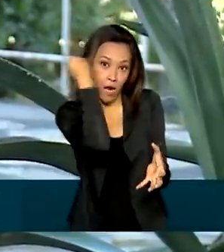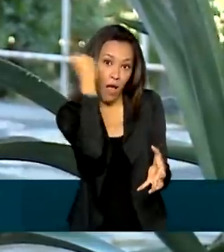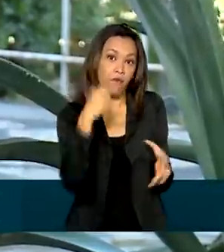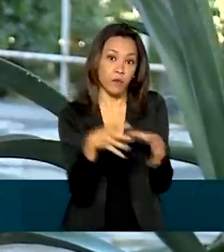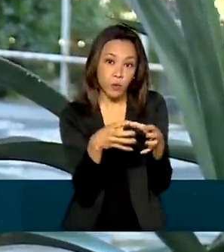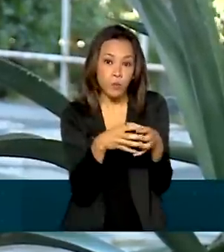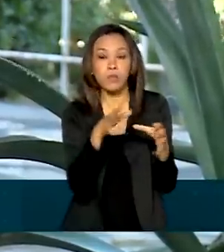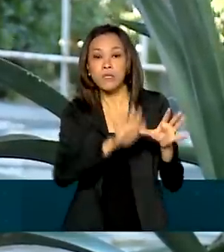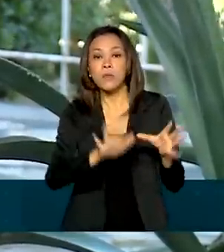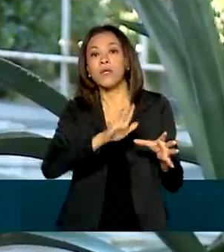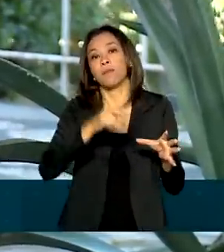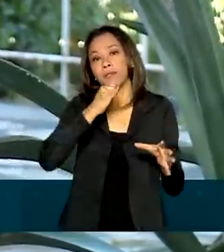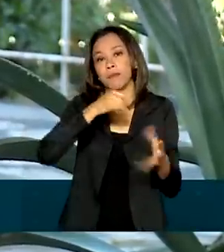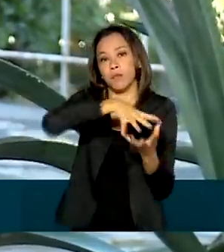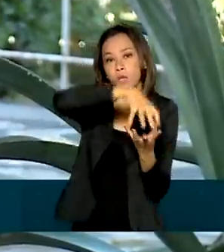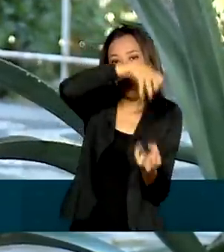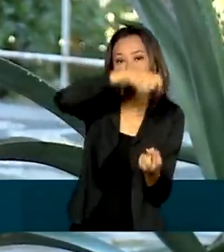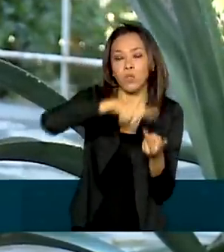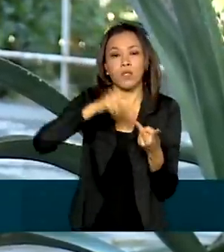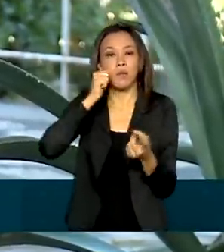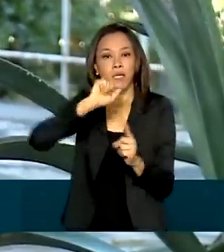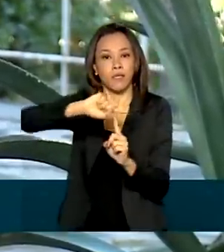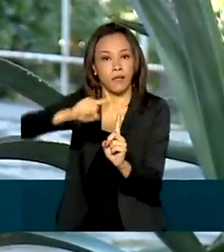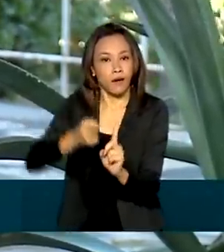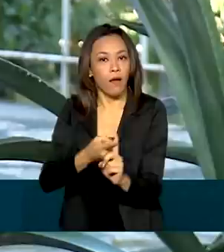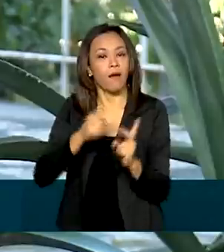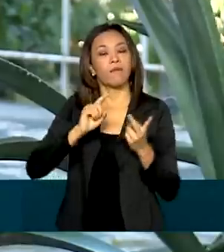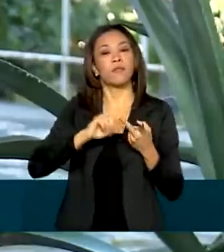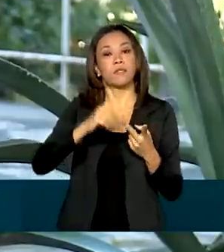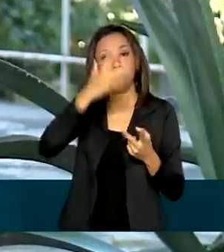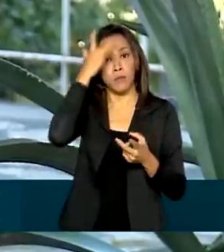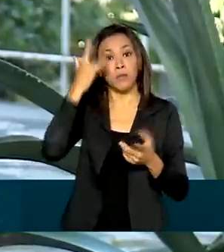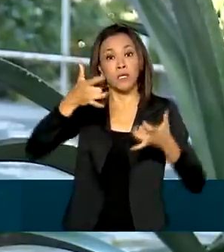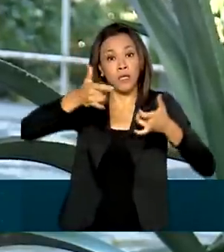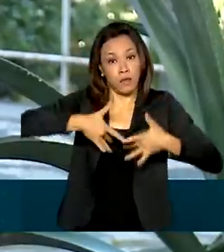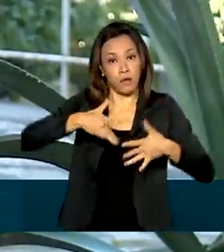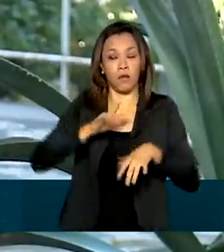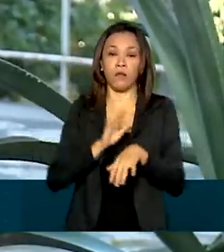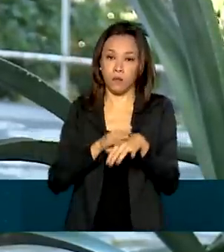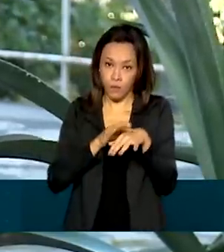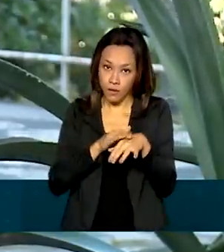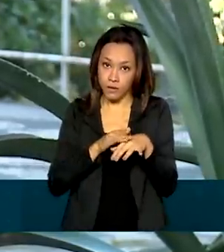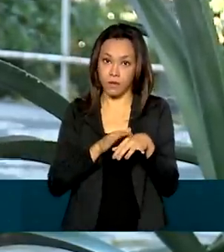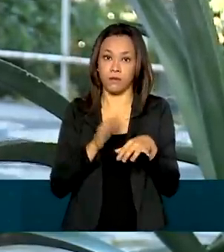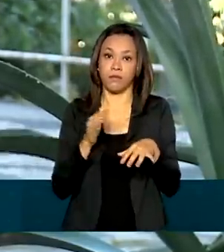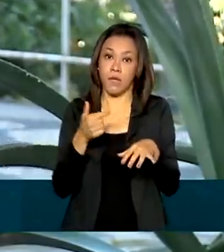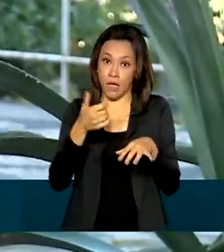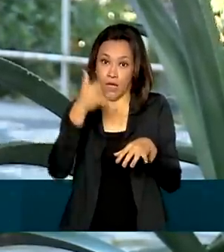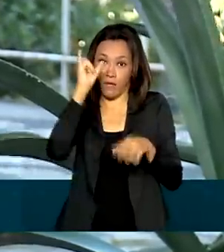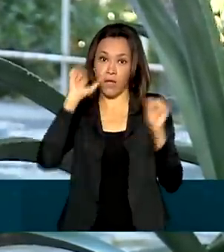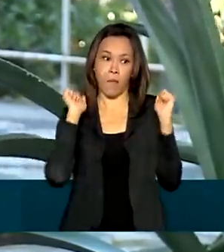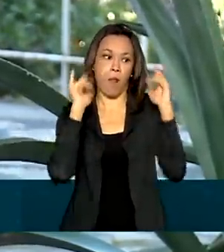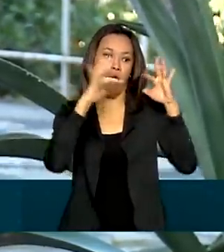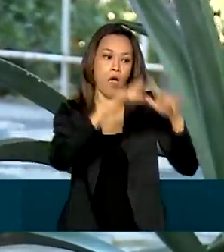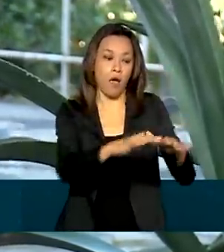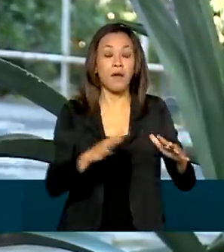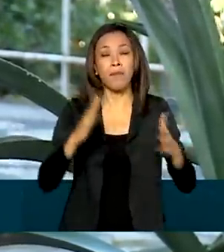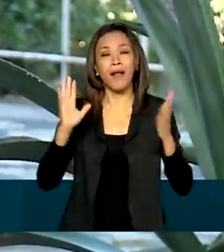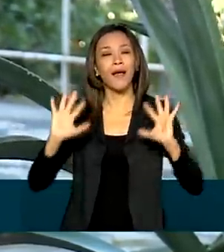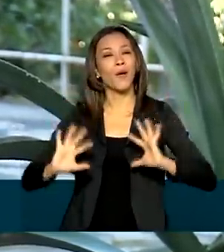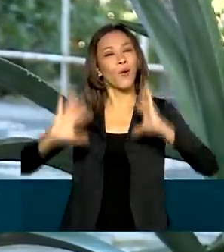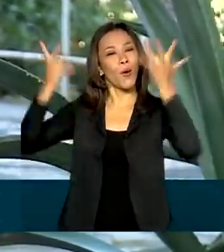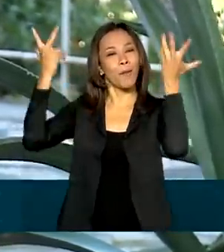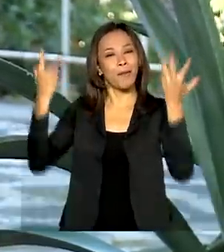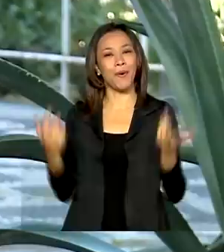-19, como idosos, grávidas e pessoas com comorbidades. Nesse caso, a melhor forma de comemorar a data